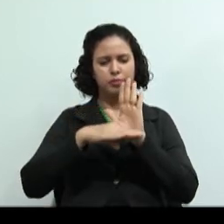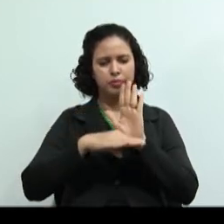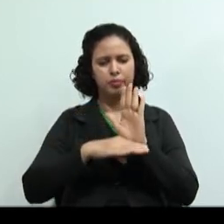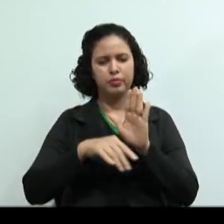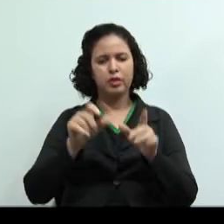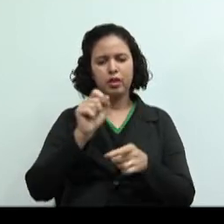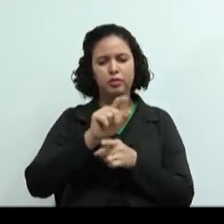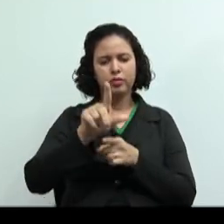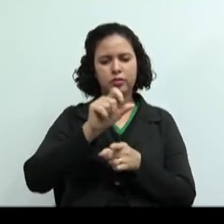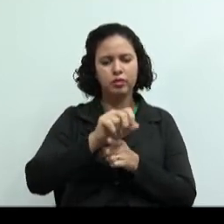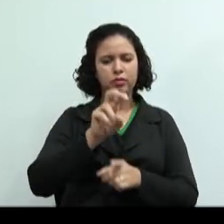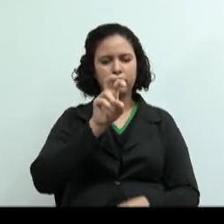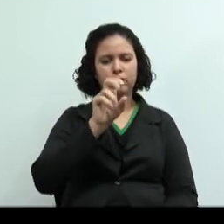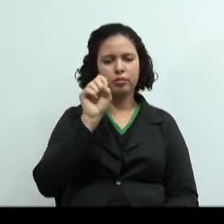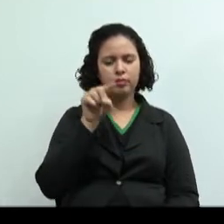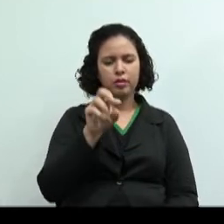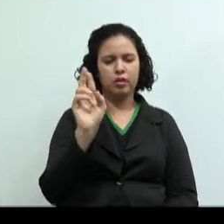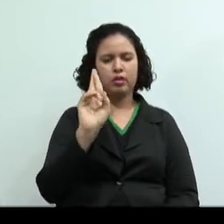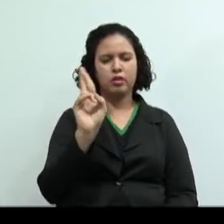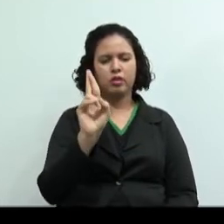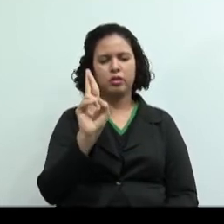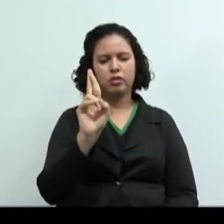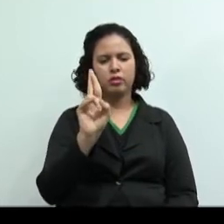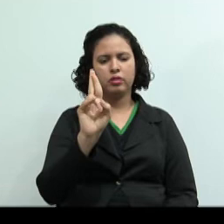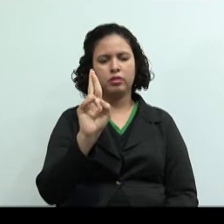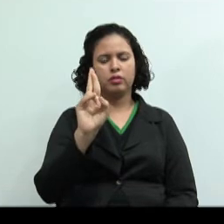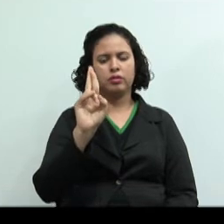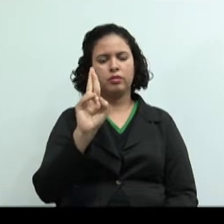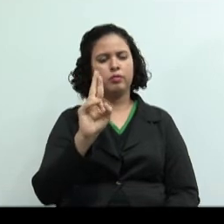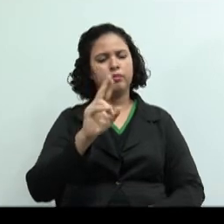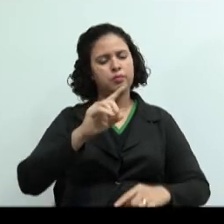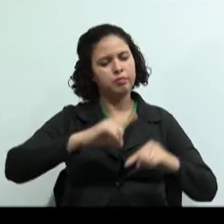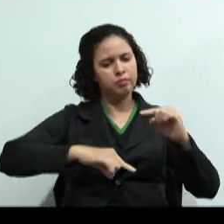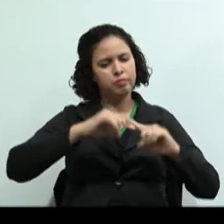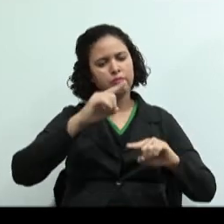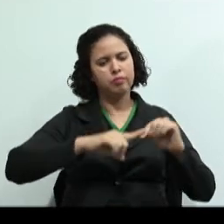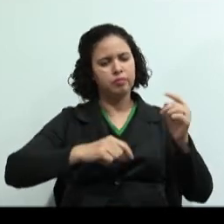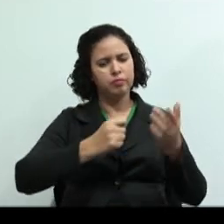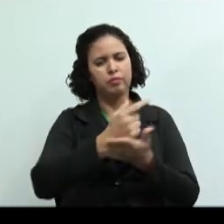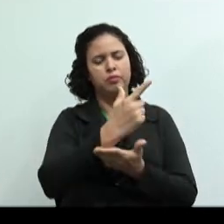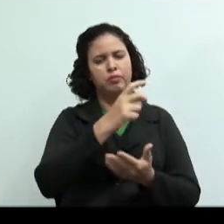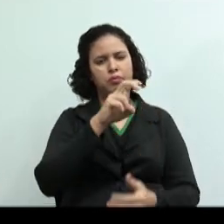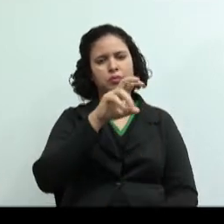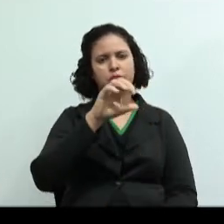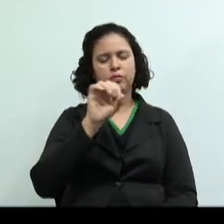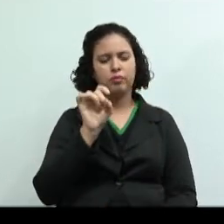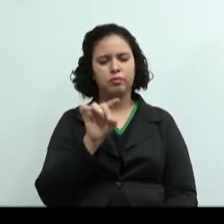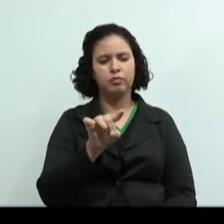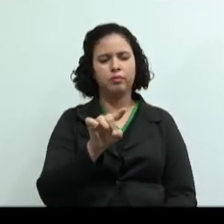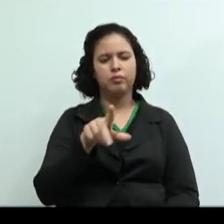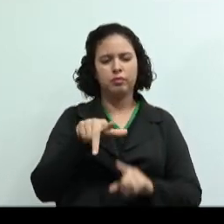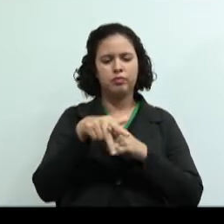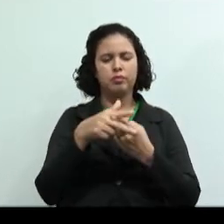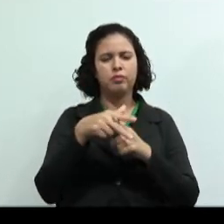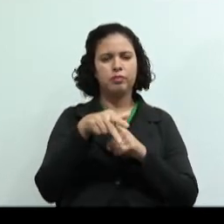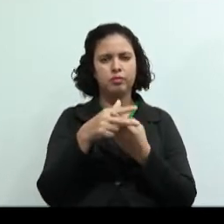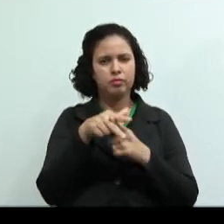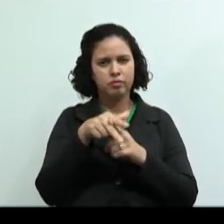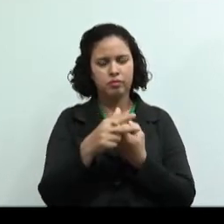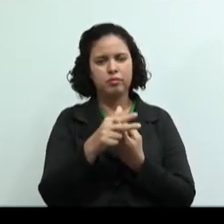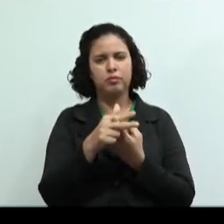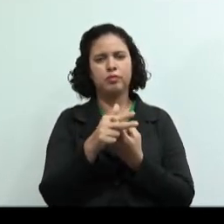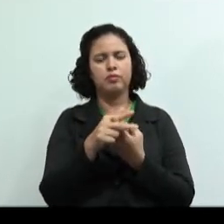aluguel 5 mil reais, matéria-prima adquirida 50 mil, manutenção de equipamentos de